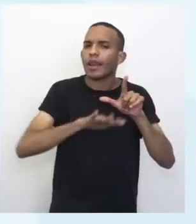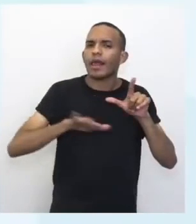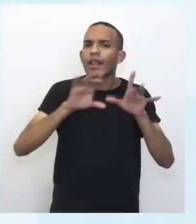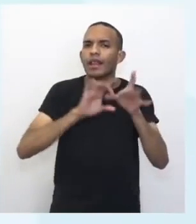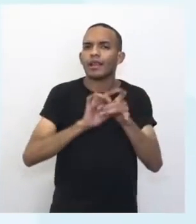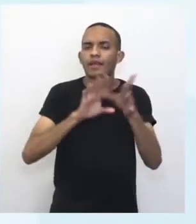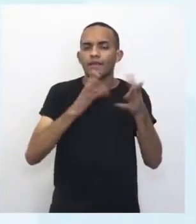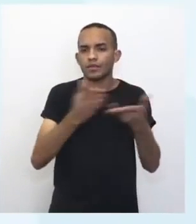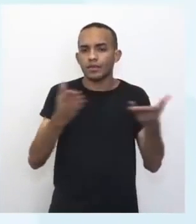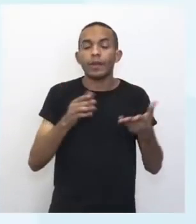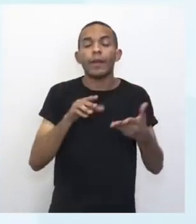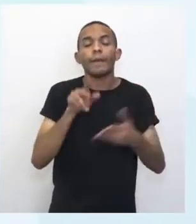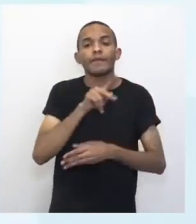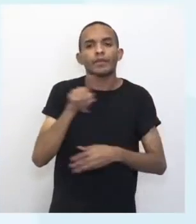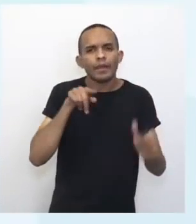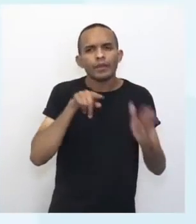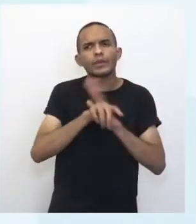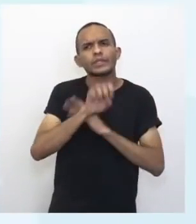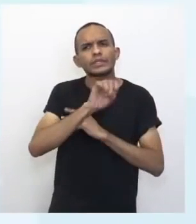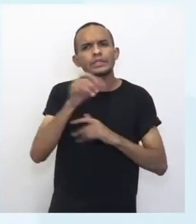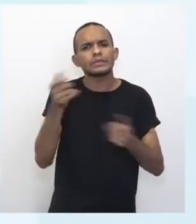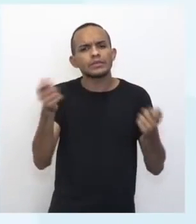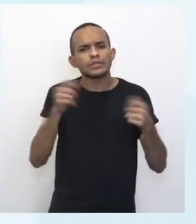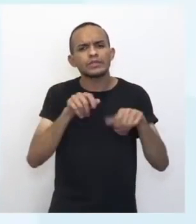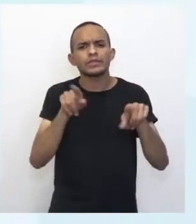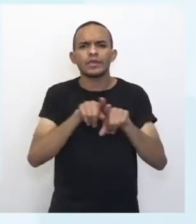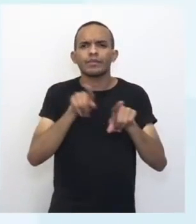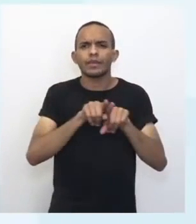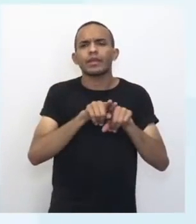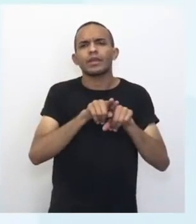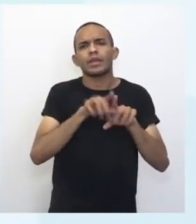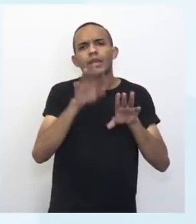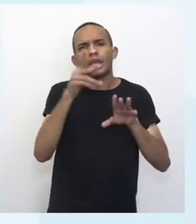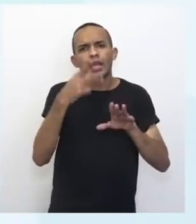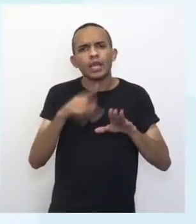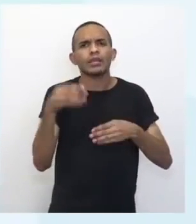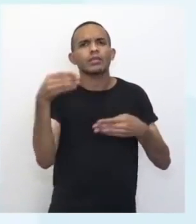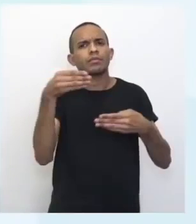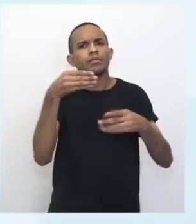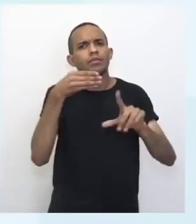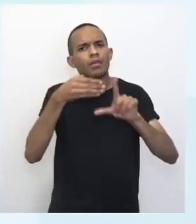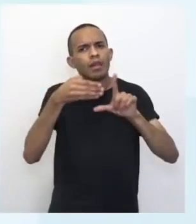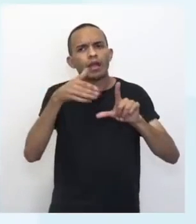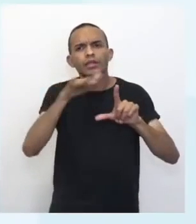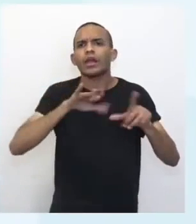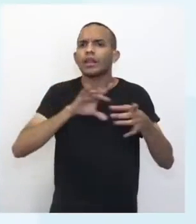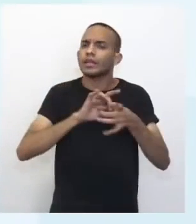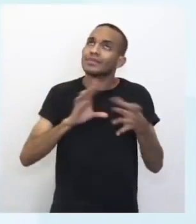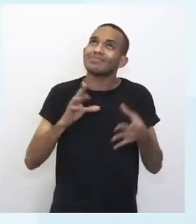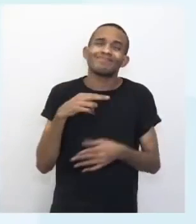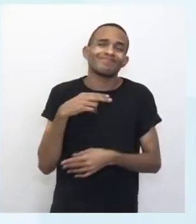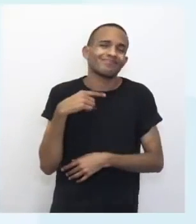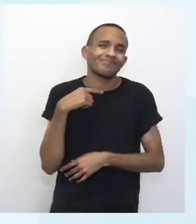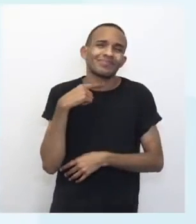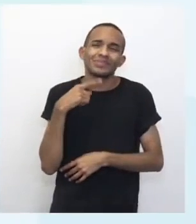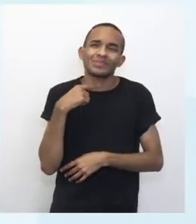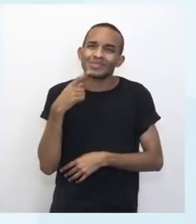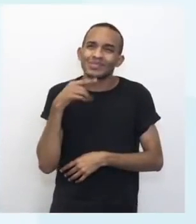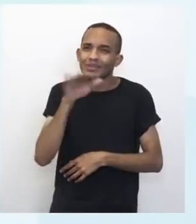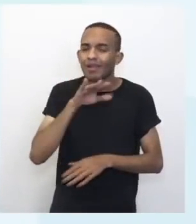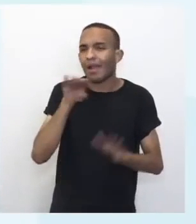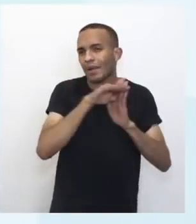Os professores estão perguntando se é possível deixar esse material no repositório também. Mandaram aqui. É, eu não consigo deixar no